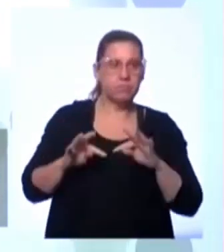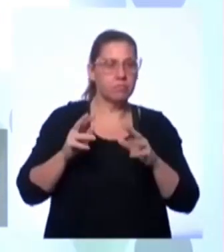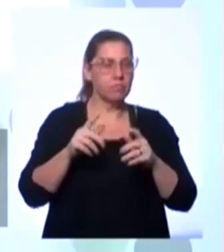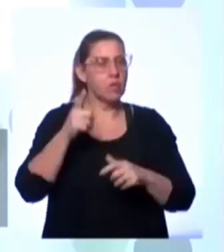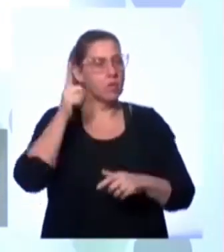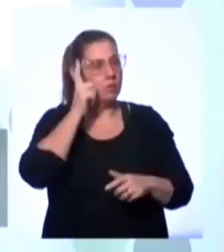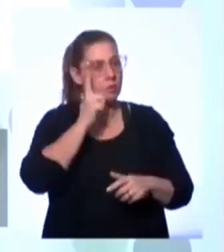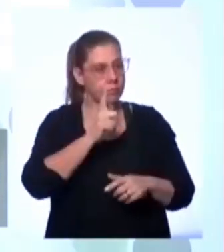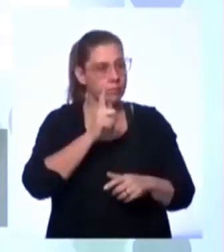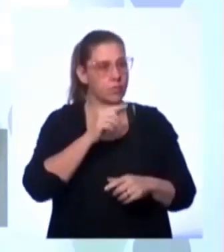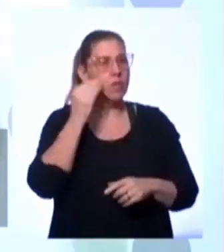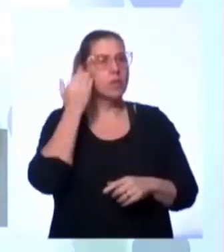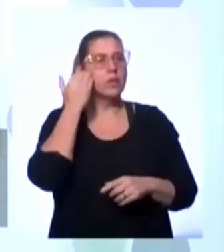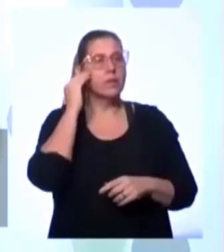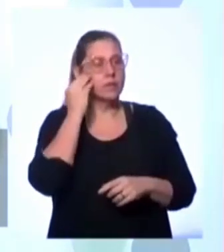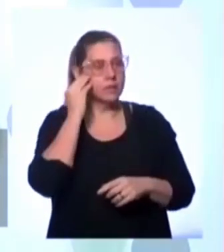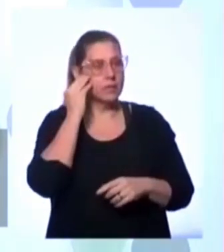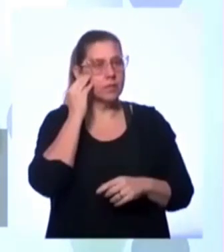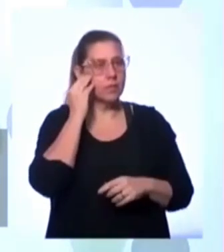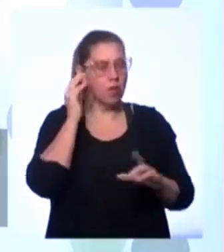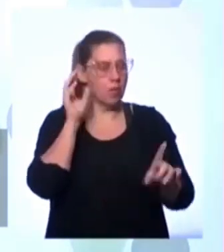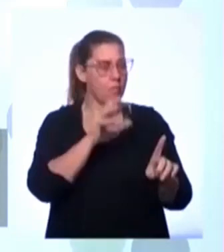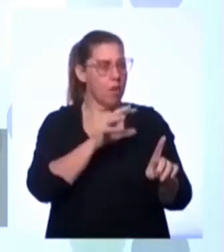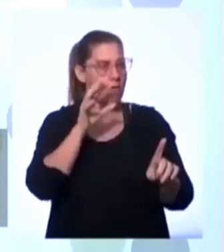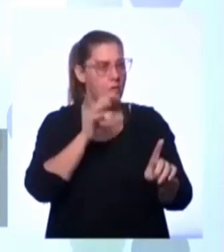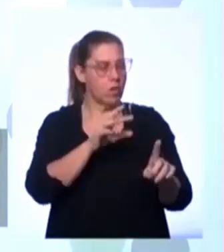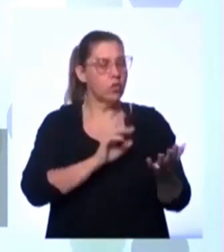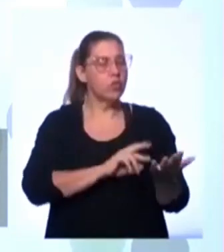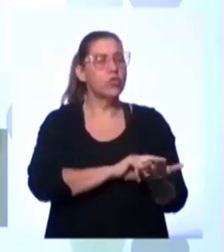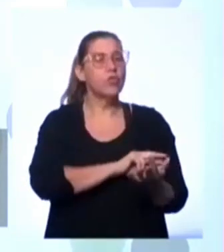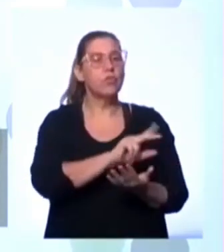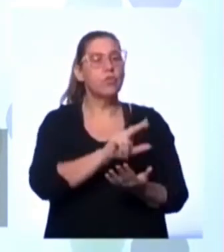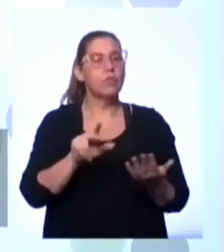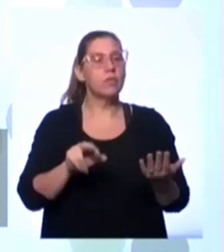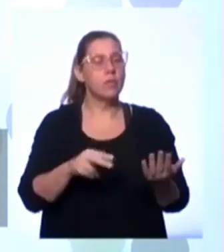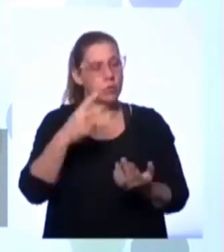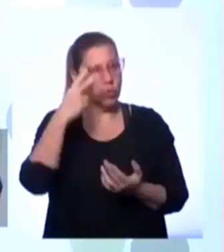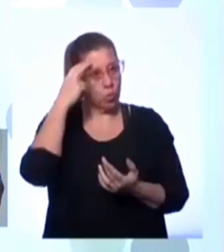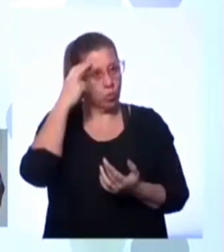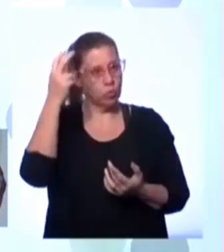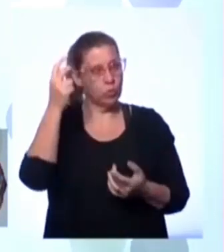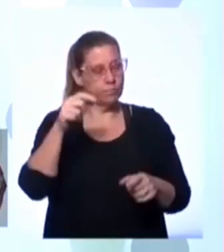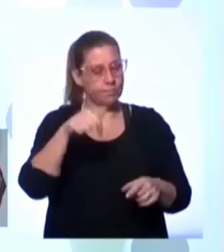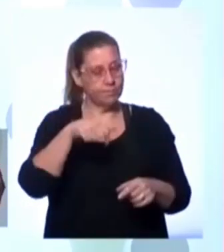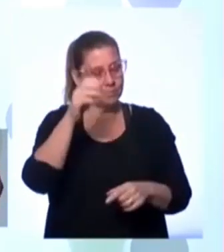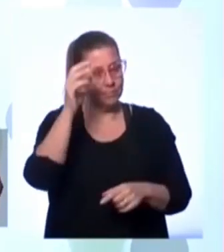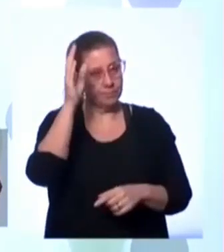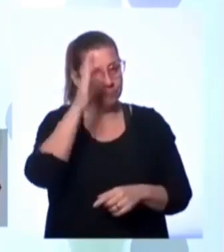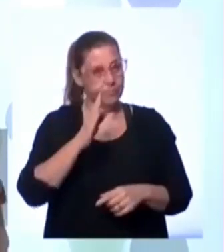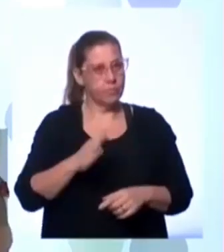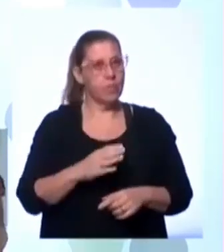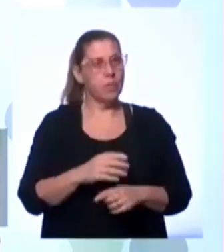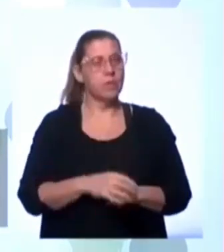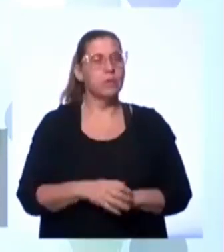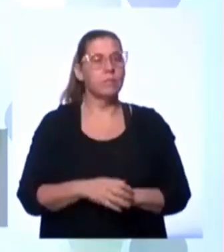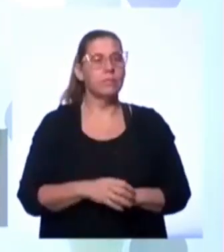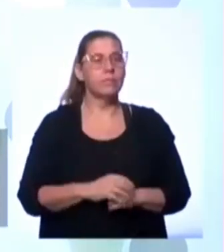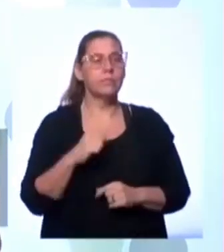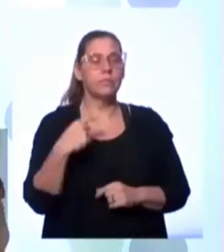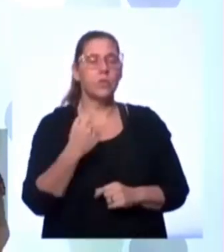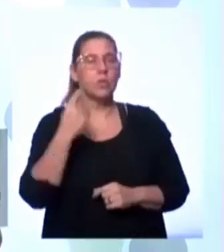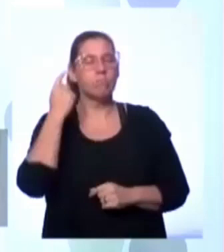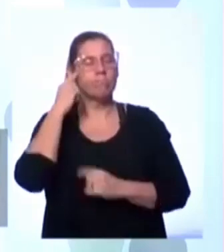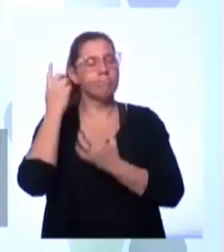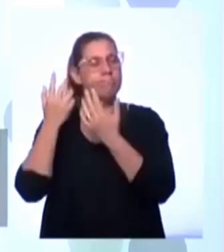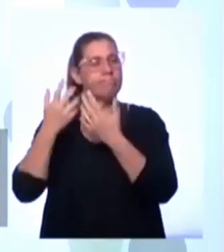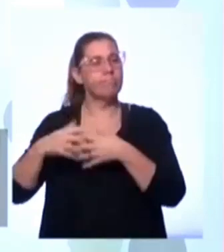conseguimos entender as influências das diferentes culturas no Brasil. Então, nós vamos aqui refletir